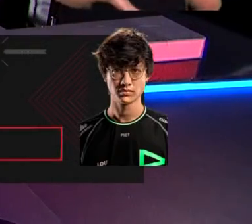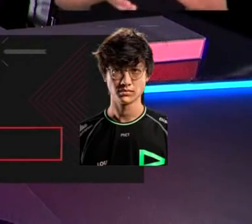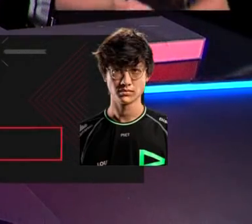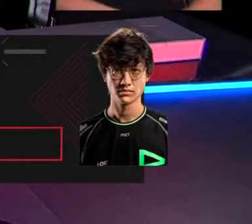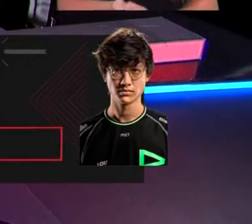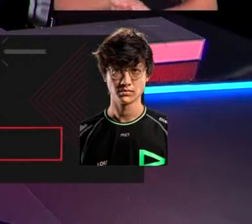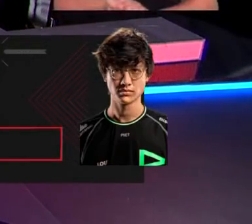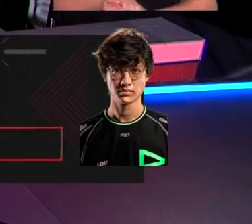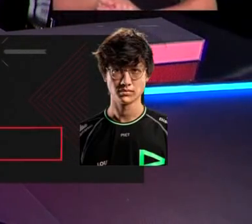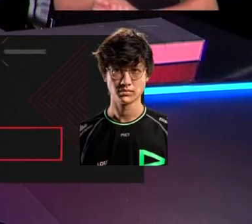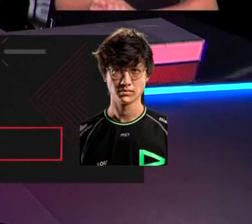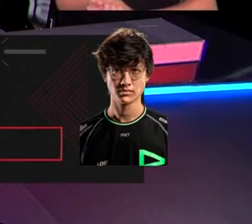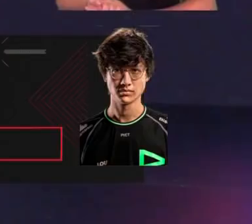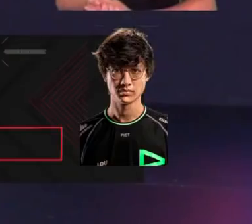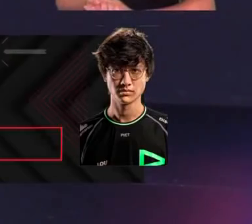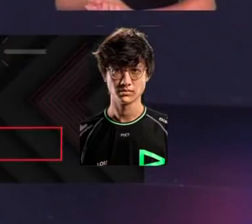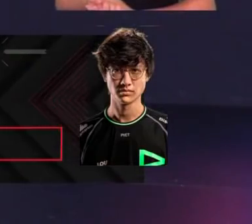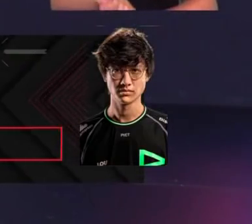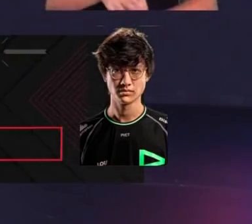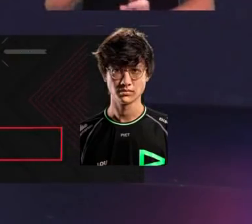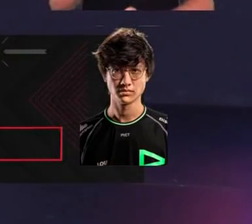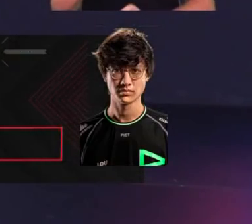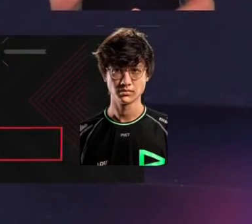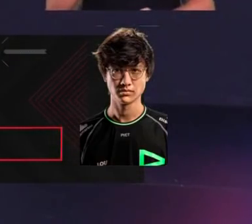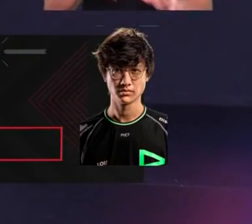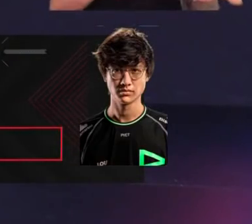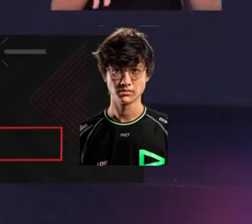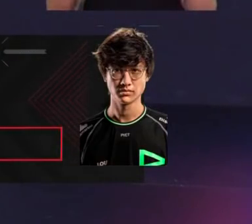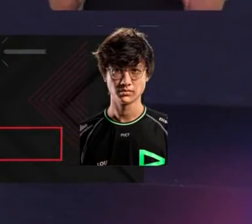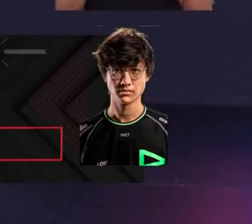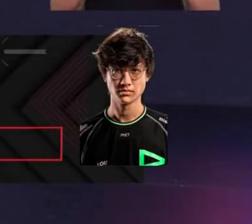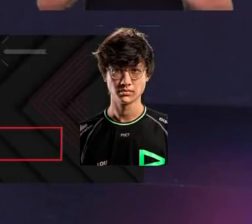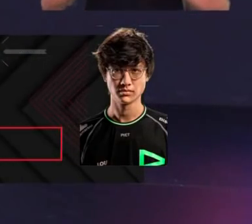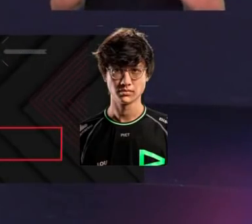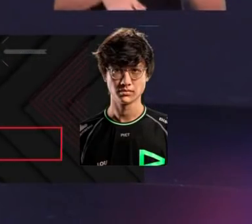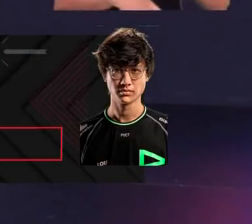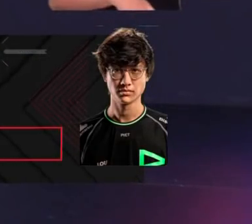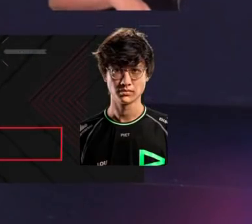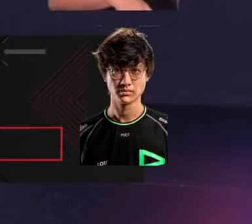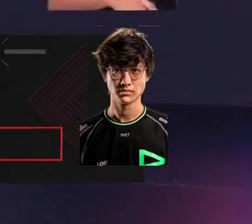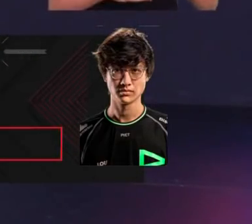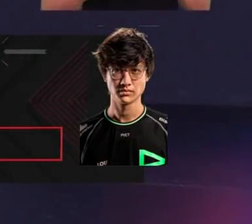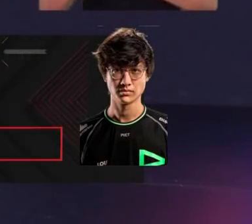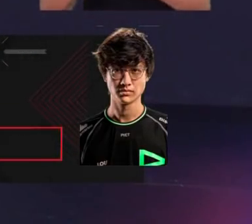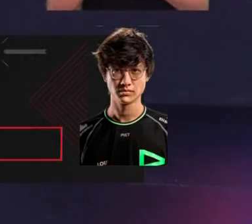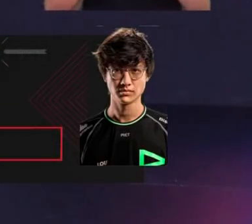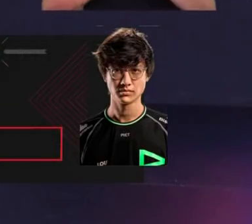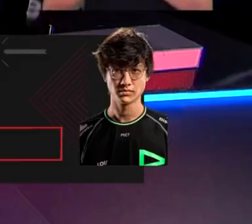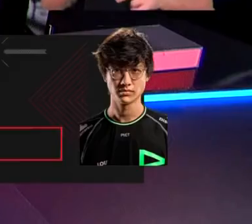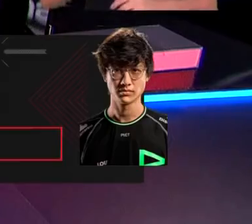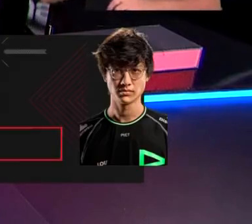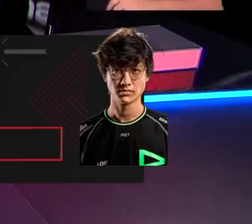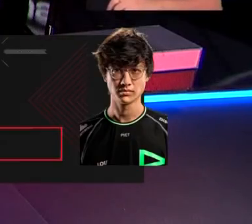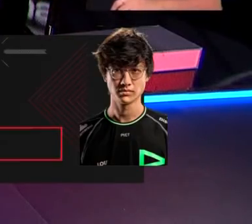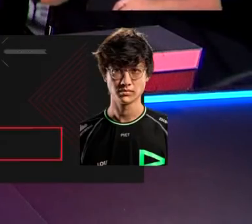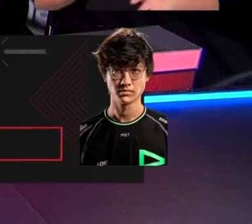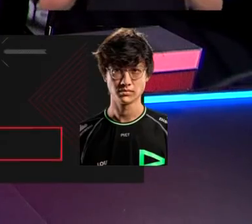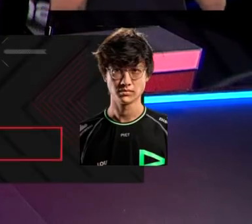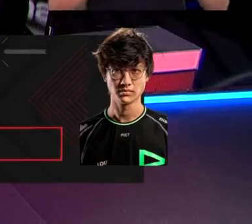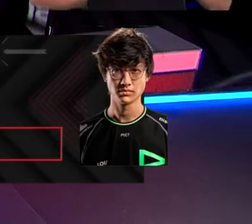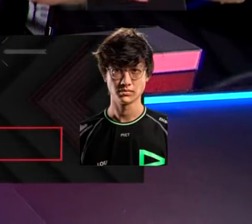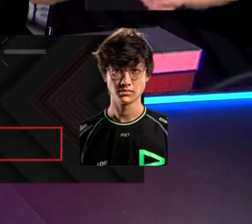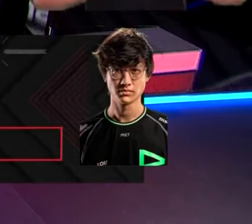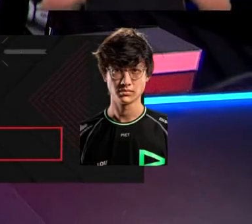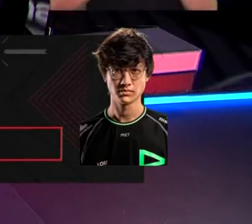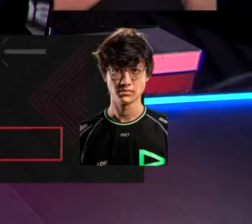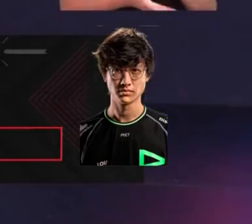nessa semana deixando a aguenzinha pra ele também o T-Nons jogando de Rising mostra já que tem que ter um certo cuidado eu acho que alguns times tem que abrir um pouco o olho que não tá